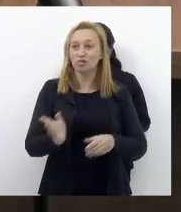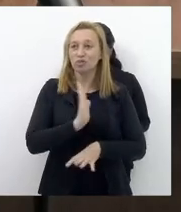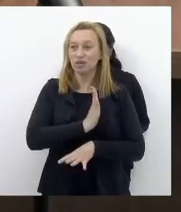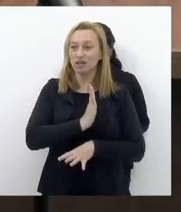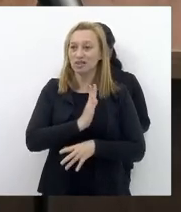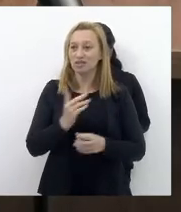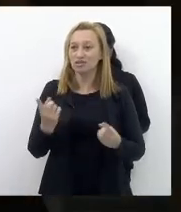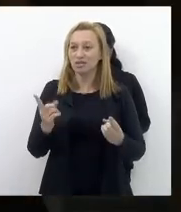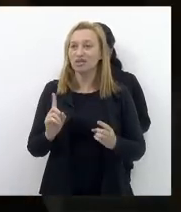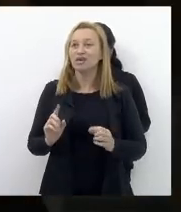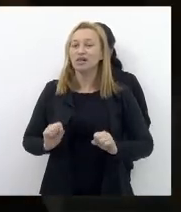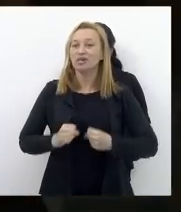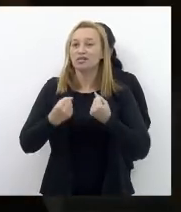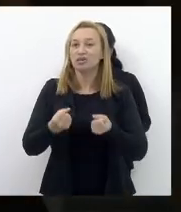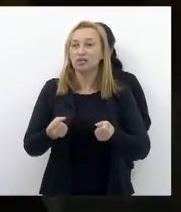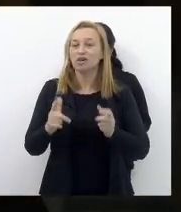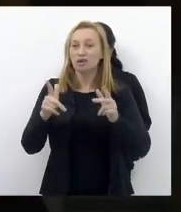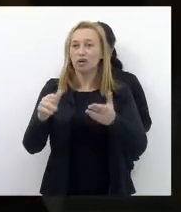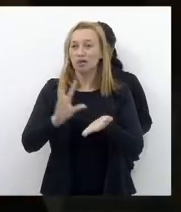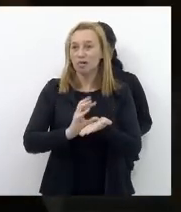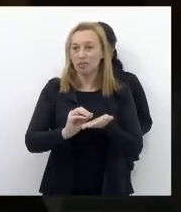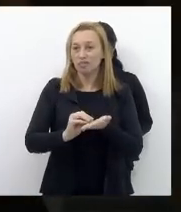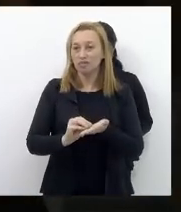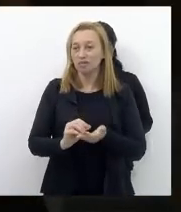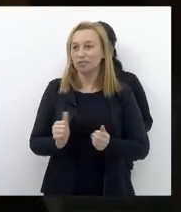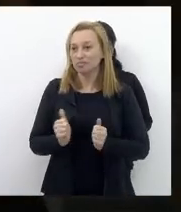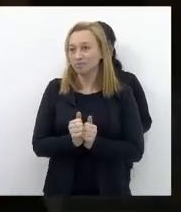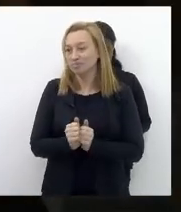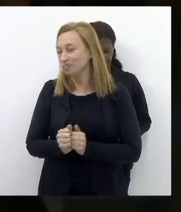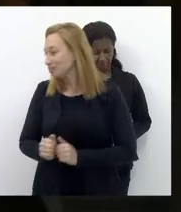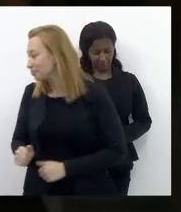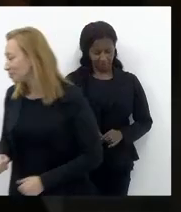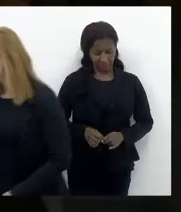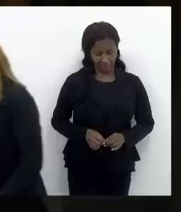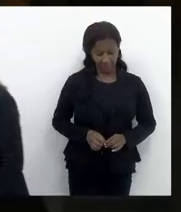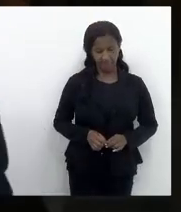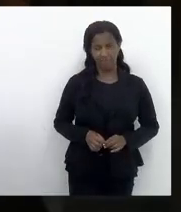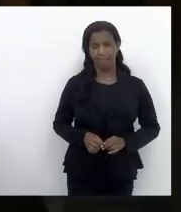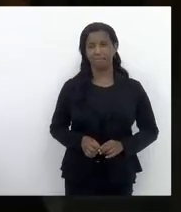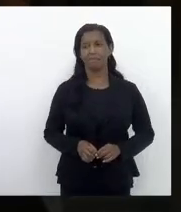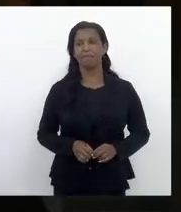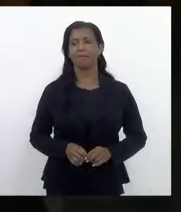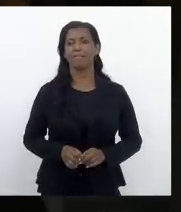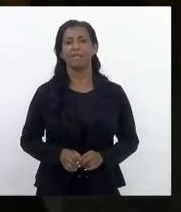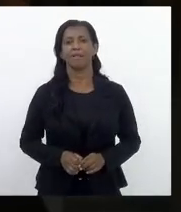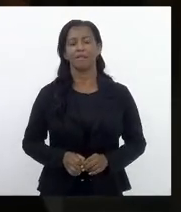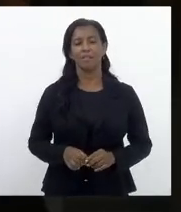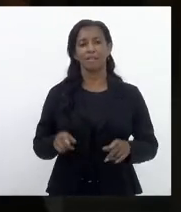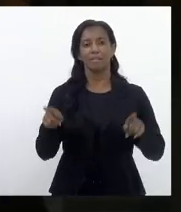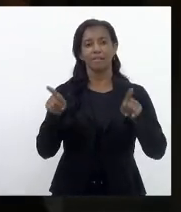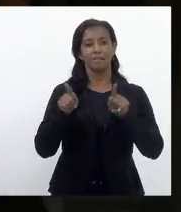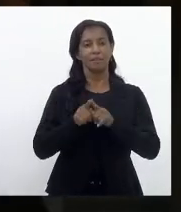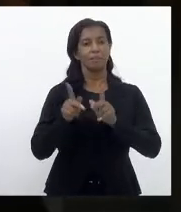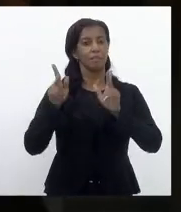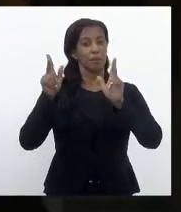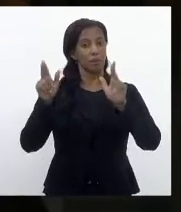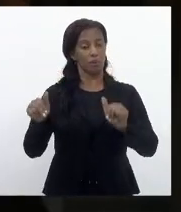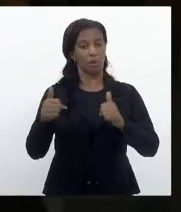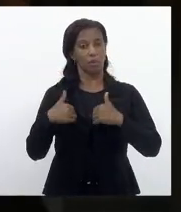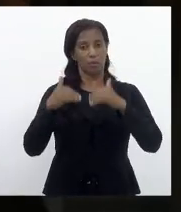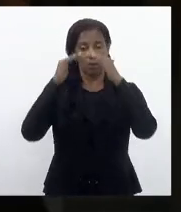Incondicional Das mesmas pautas Quero dizer Que da mesma forma Como respeito A todos os colegas Aqui